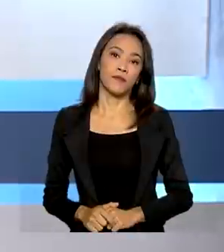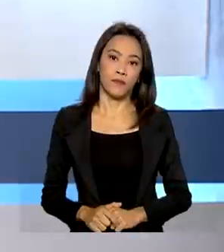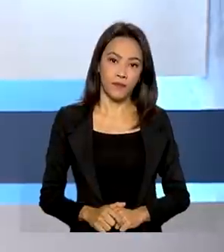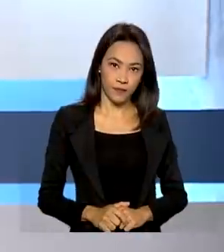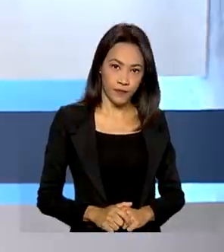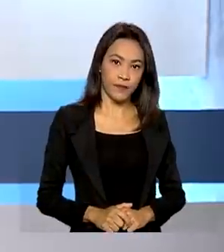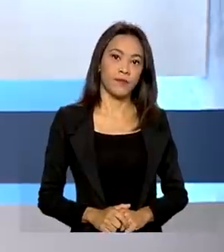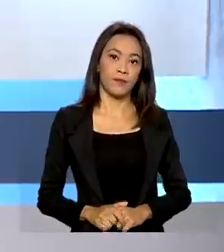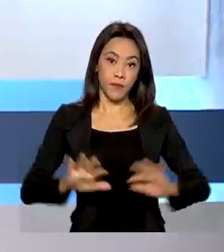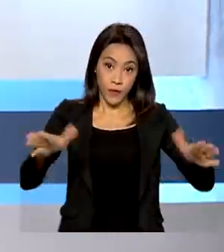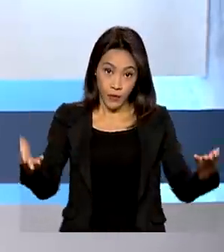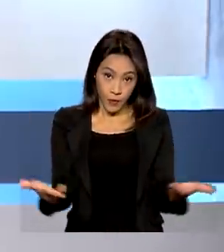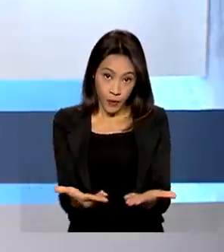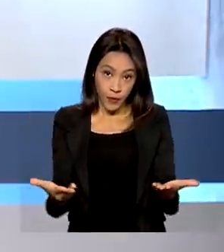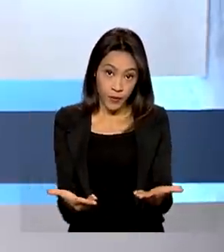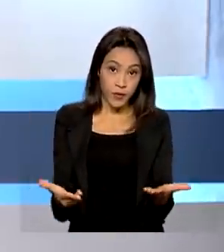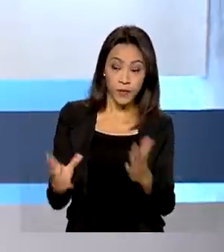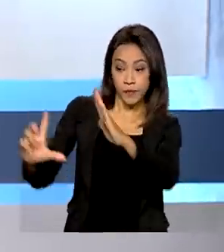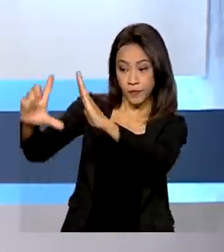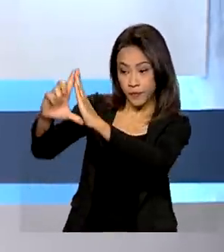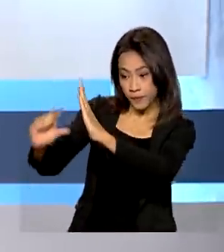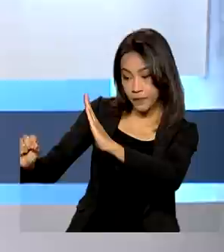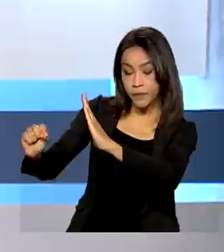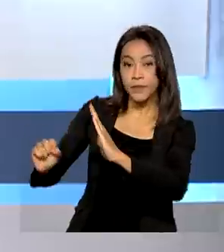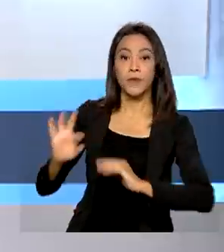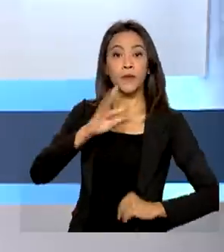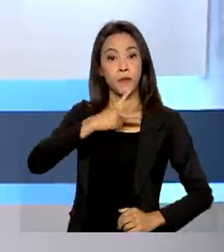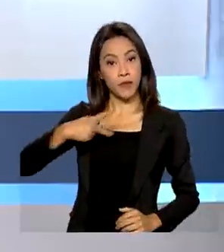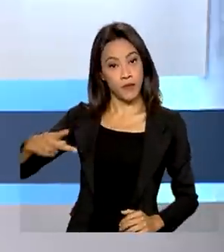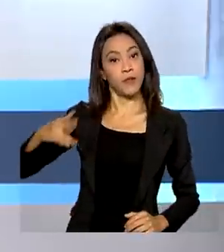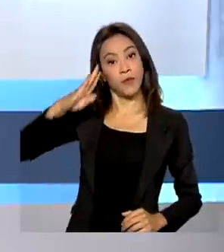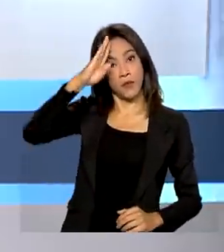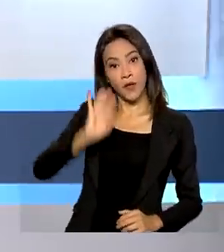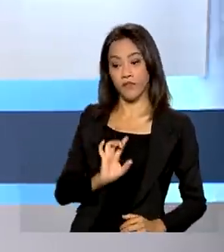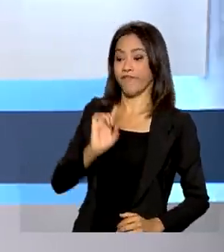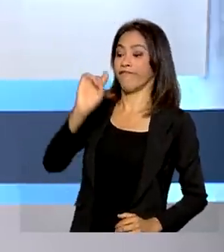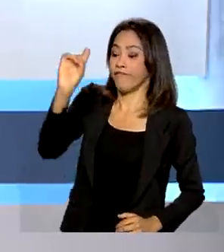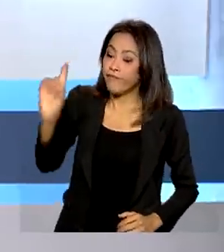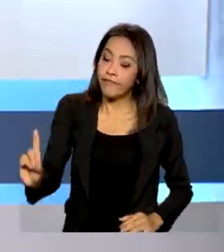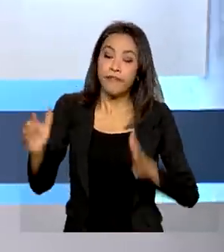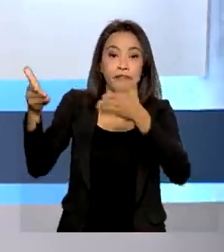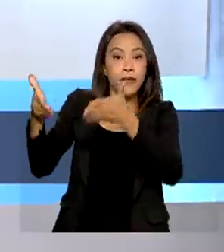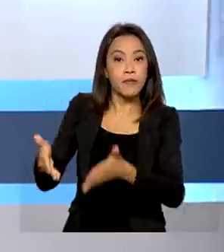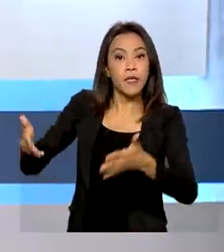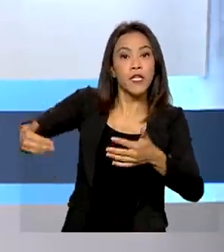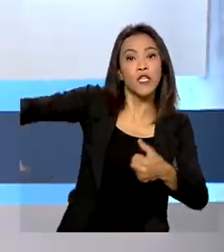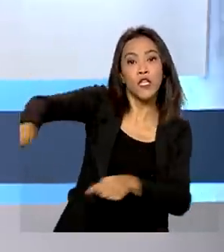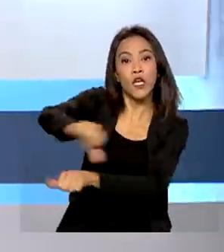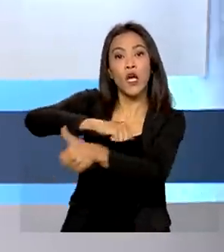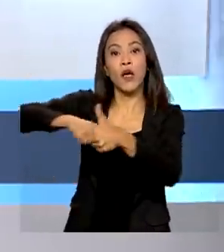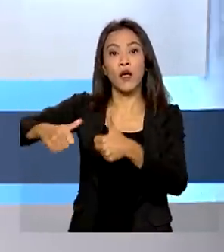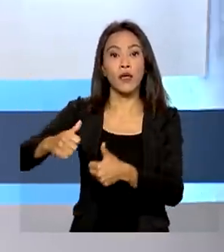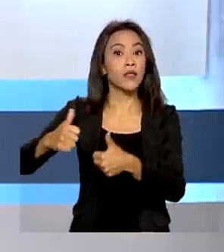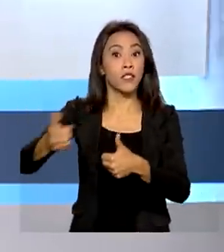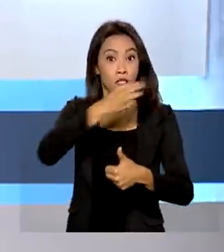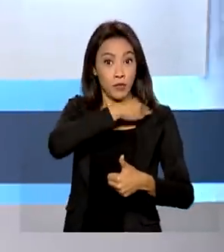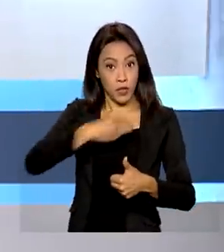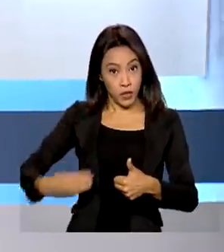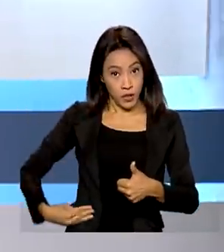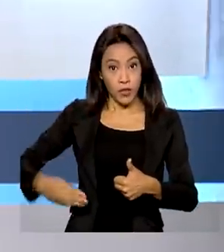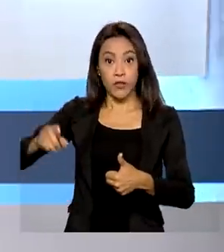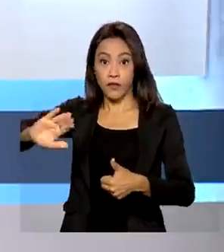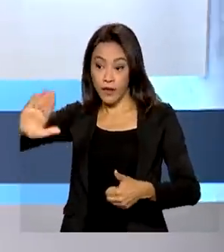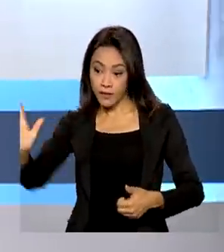E hoje, no Palácio do Planalto, o presidente Jair Bolsonaro participa da cerimônia de troca de ministros que vão deixar as pastas